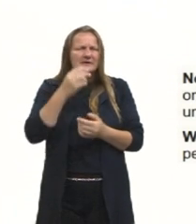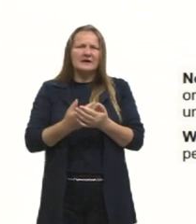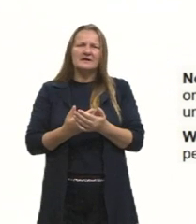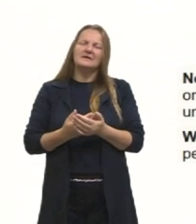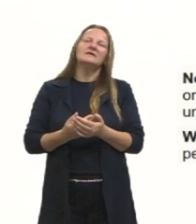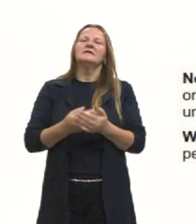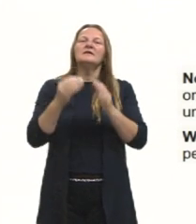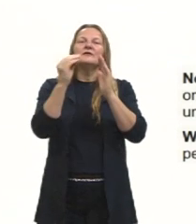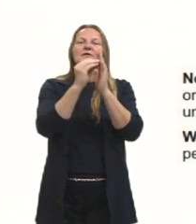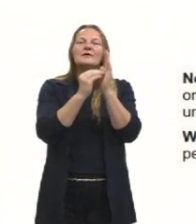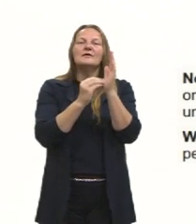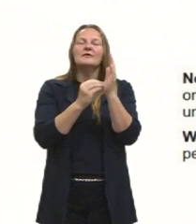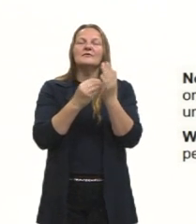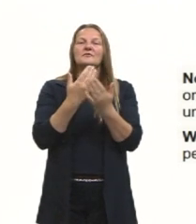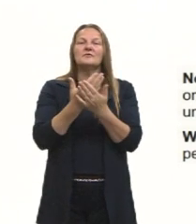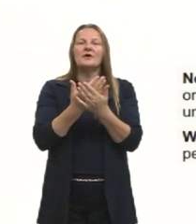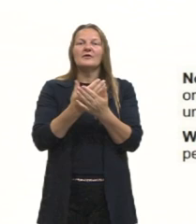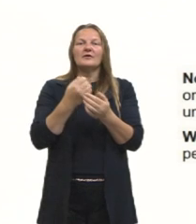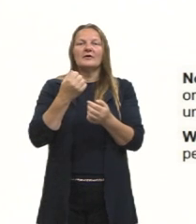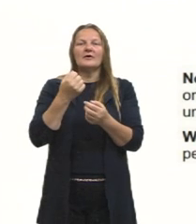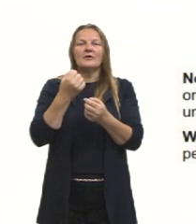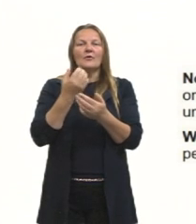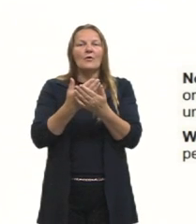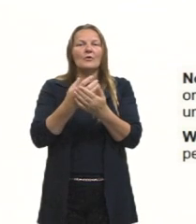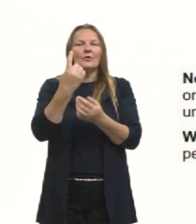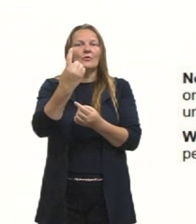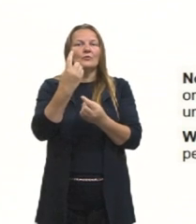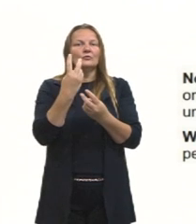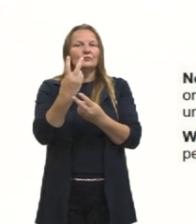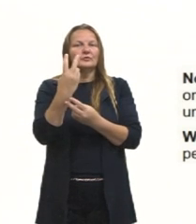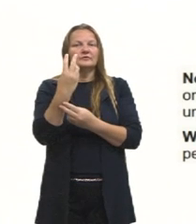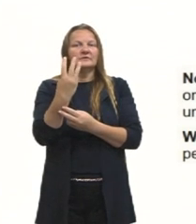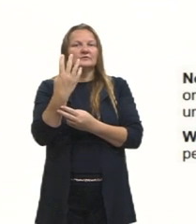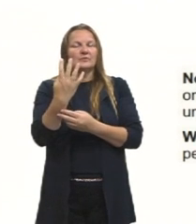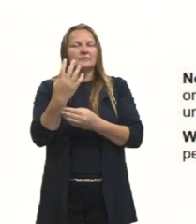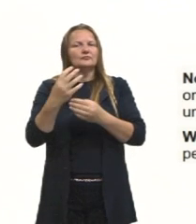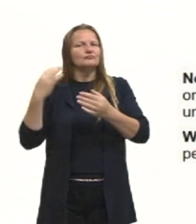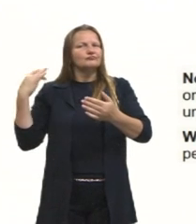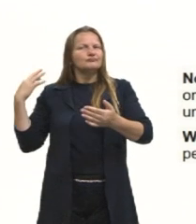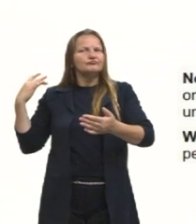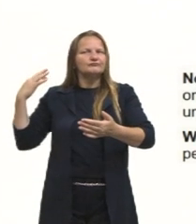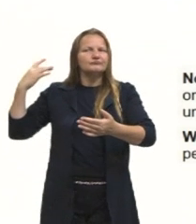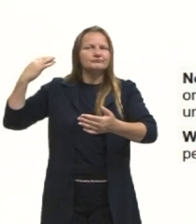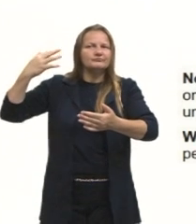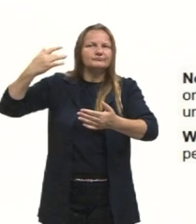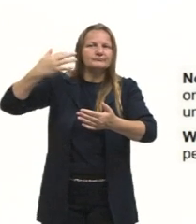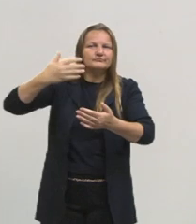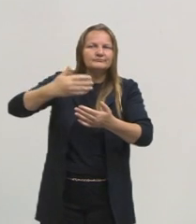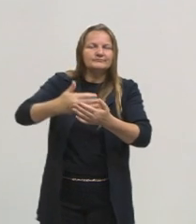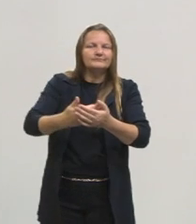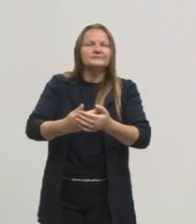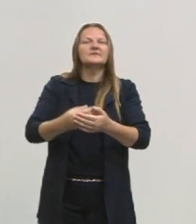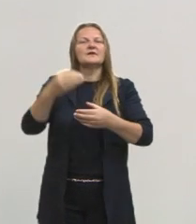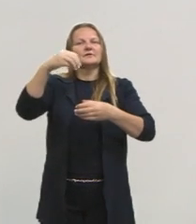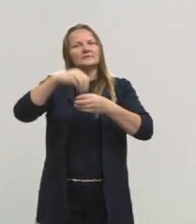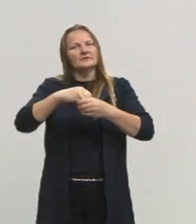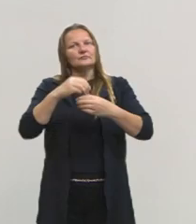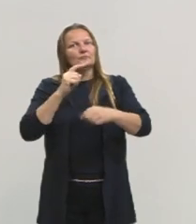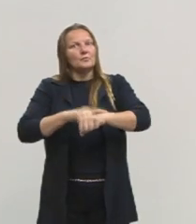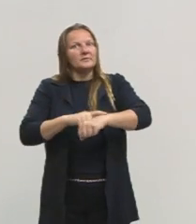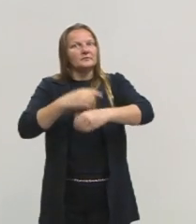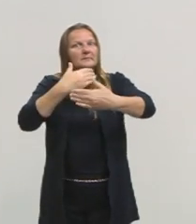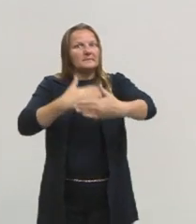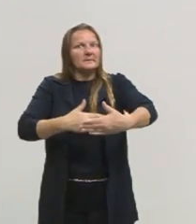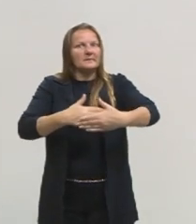que estava na aula 1, na aula 2, na aula 3, na aula 4, e assim por diante, pessoal. Todas as aulas são fundamentais para a